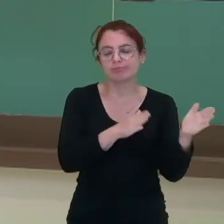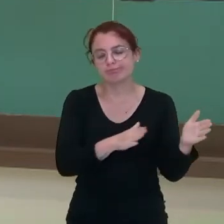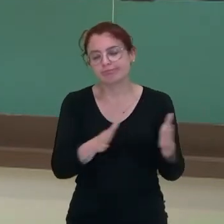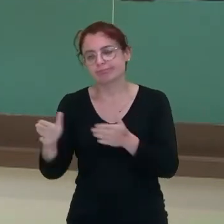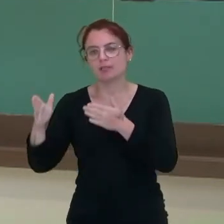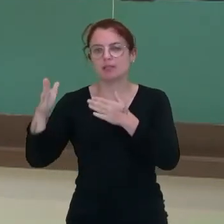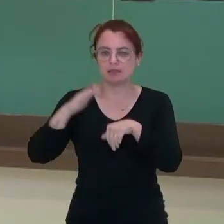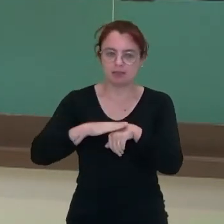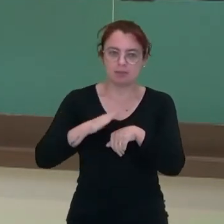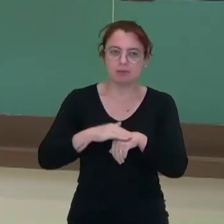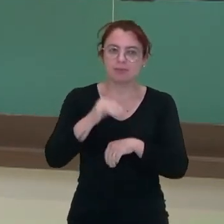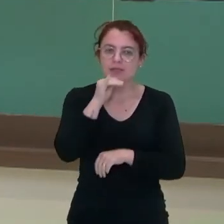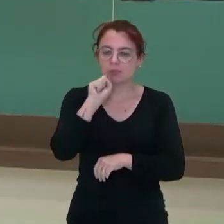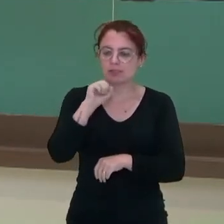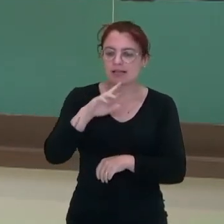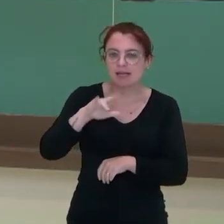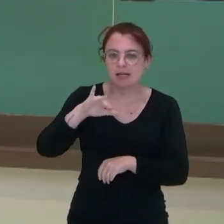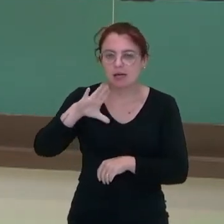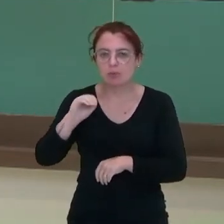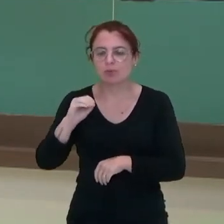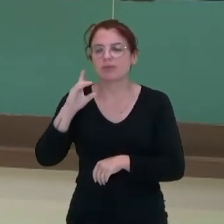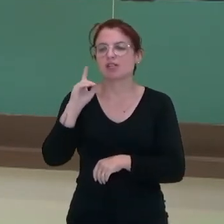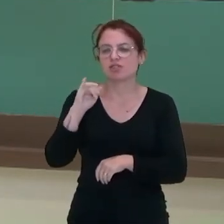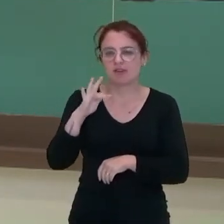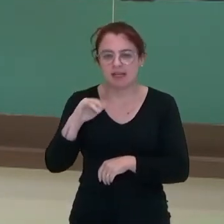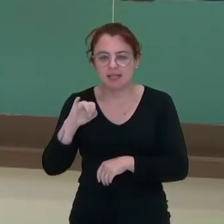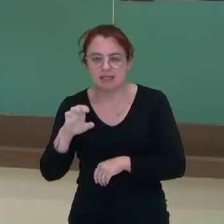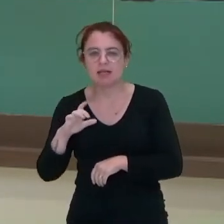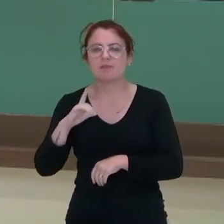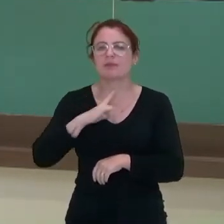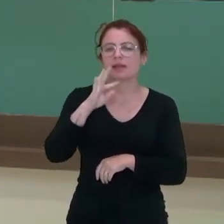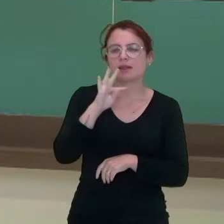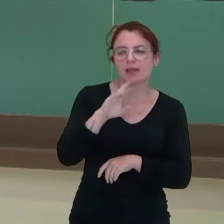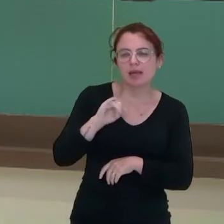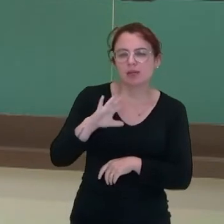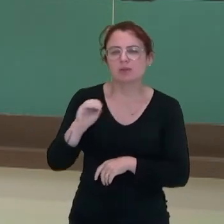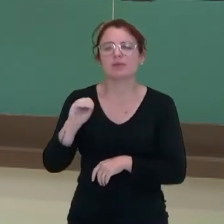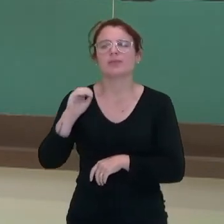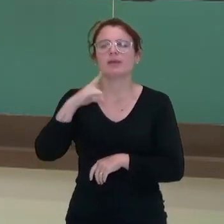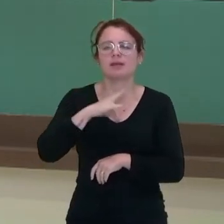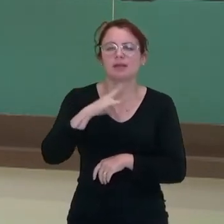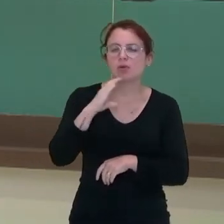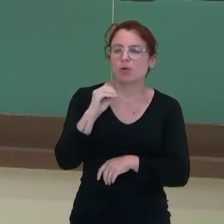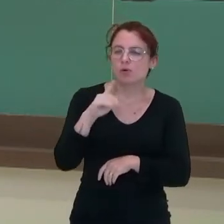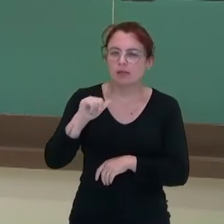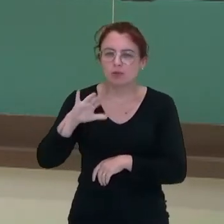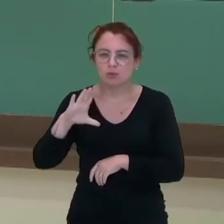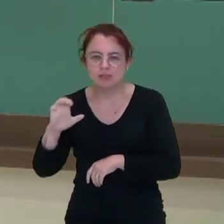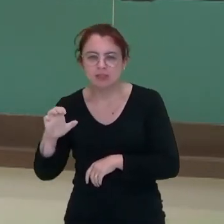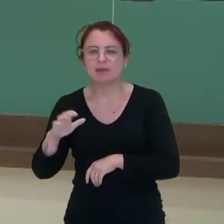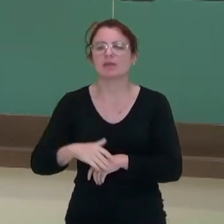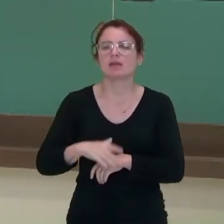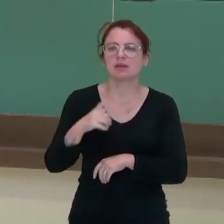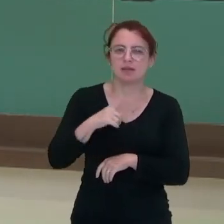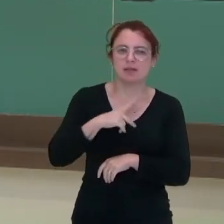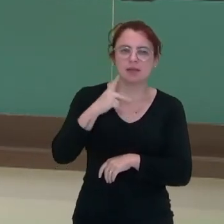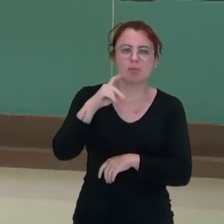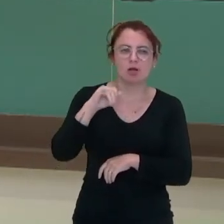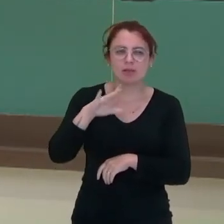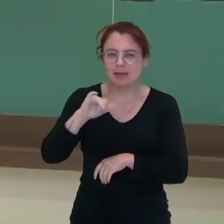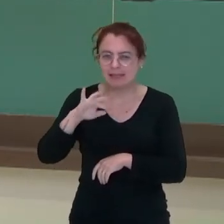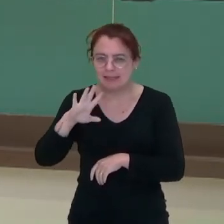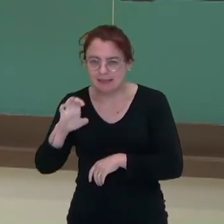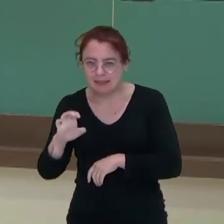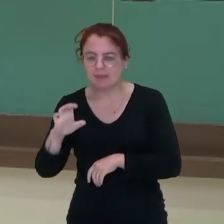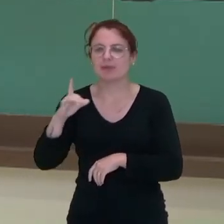exemplo, sarampo, a difteria, o tétano, a coqueluche, a poliomelite, a hepatite,